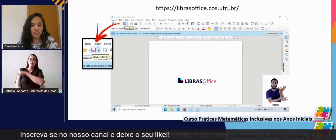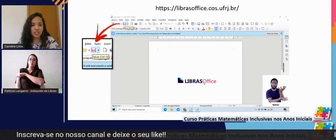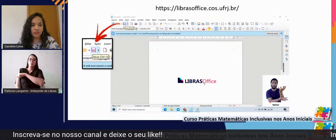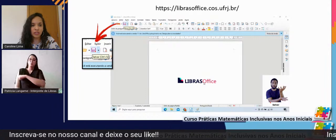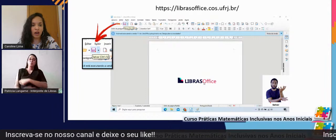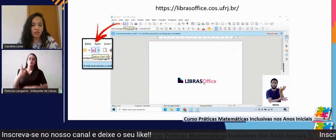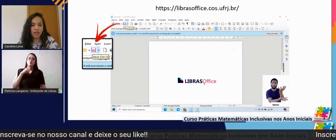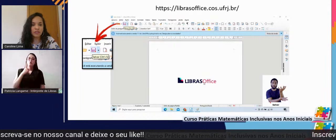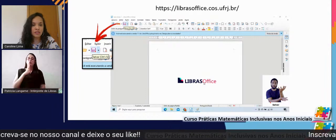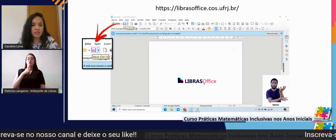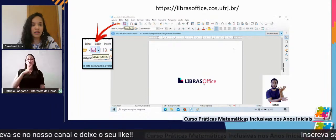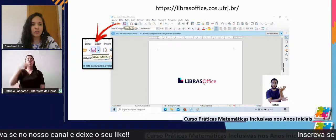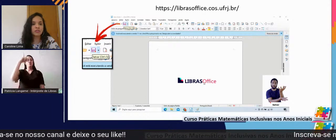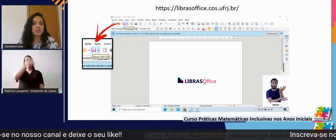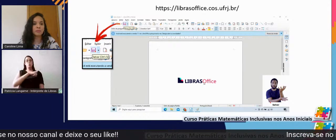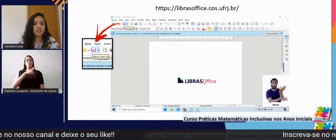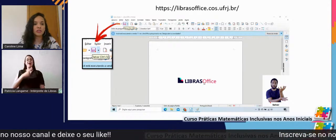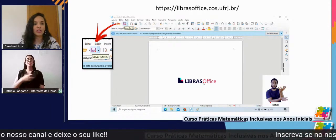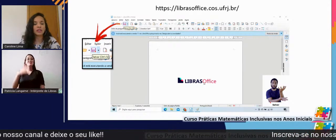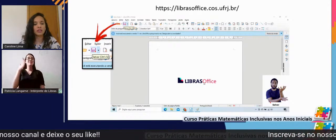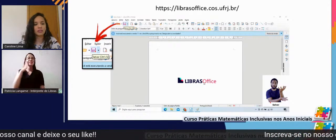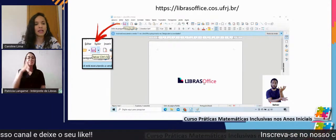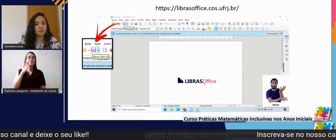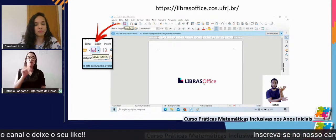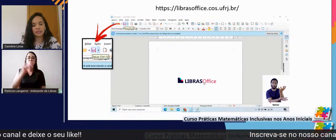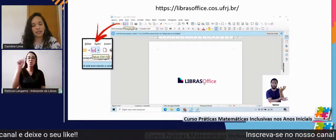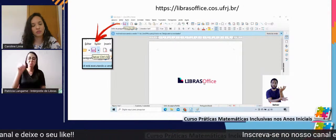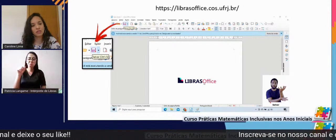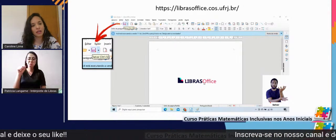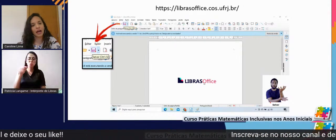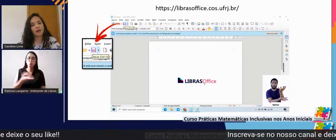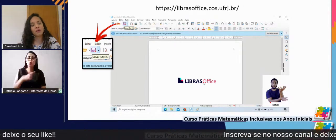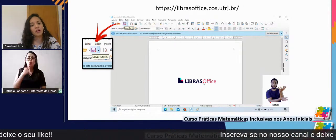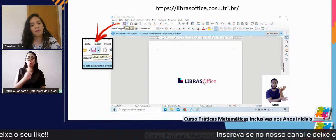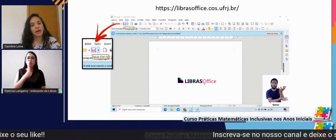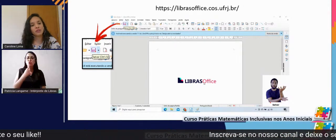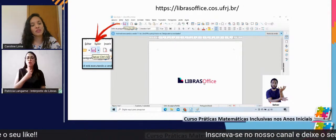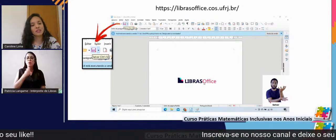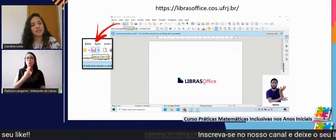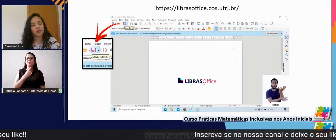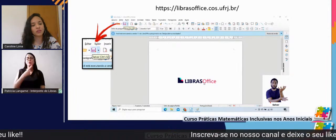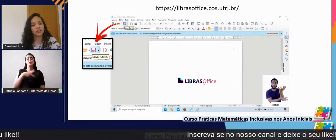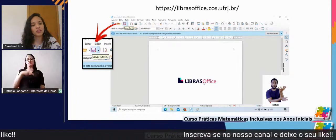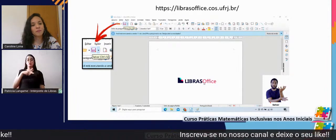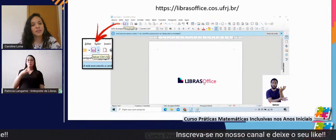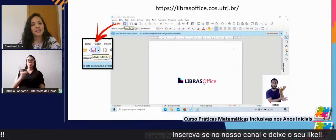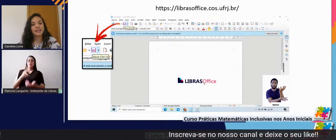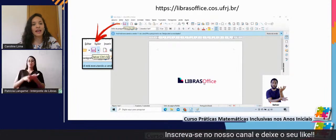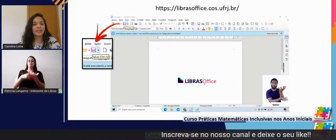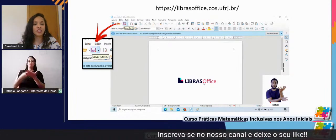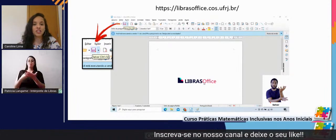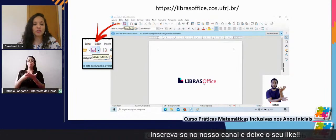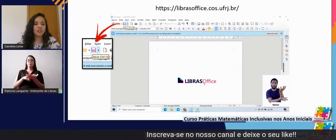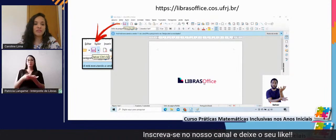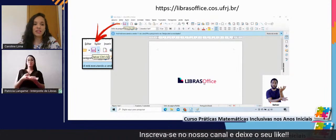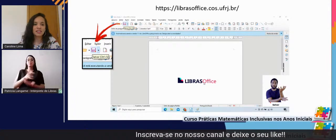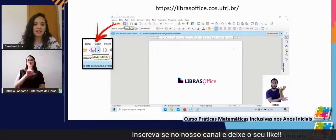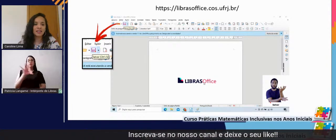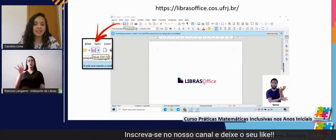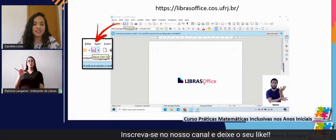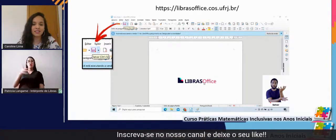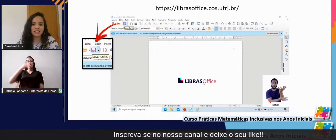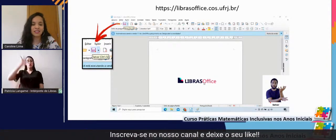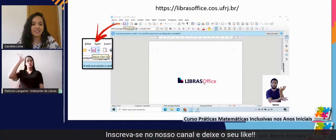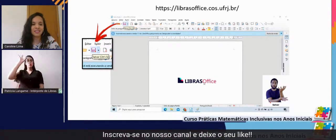dificuldade de identificar o que eram esses ícones sempre tinha alguém que pra traduzir lá cada um desses ícones e aí eles resolveram